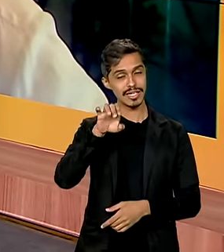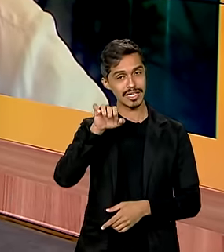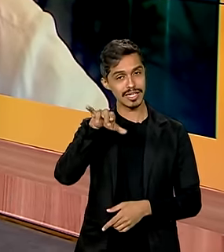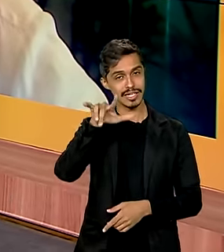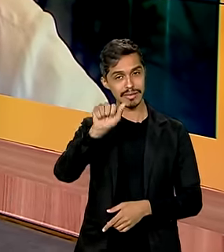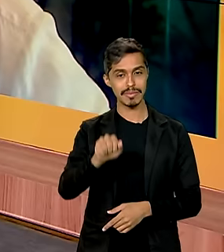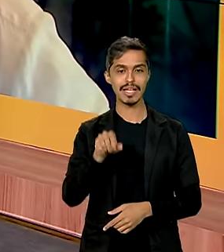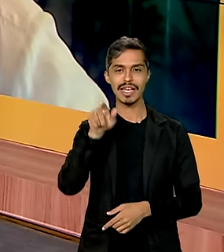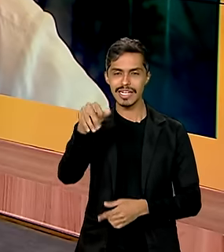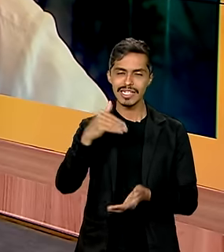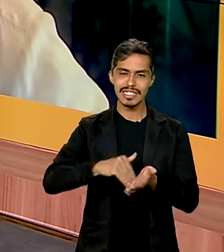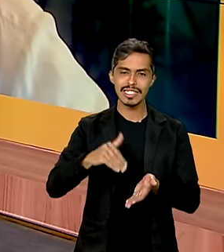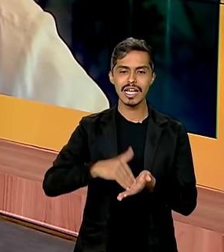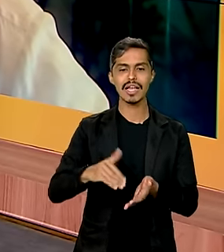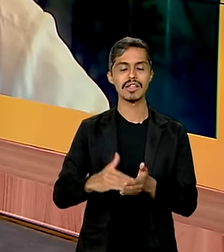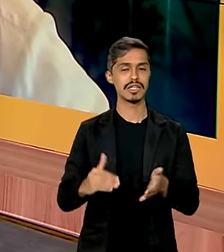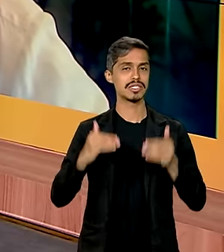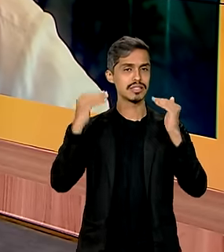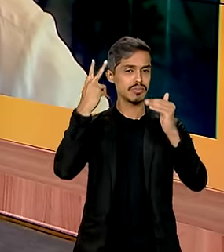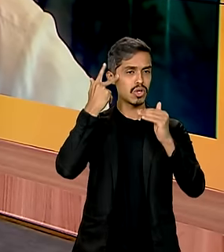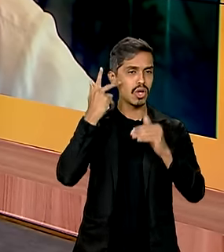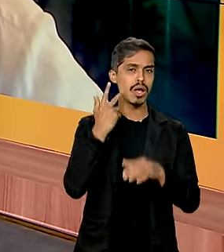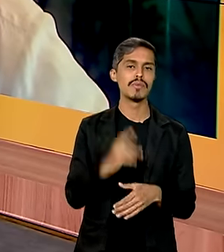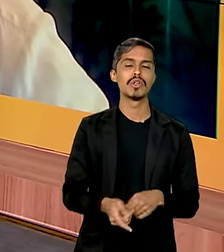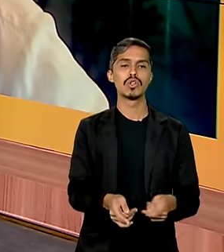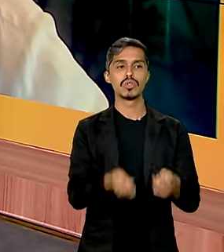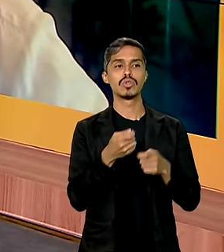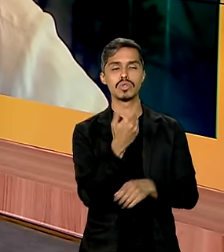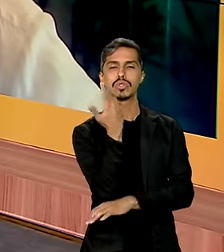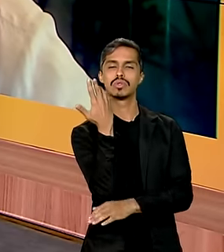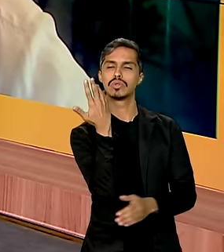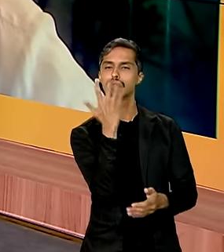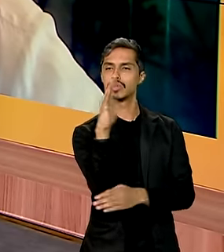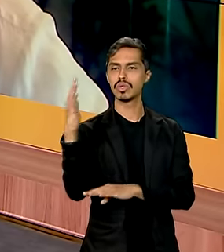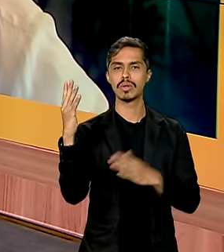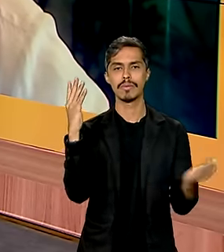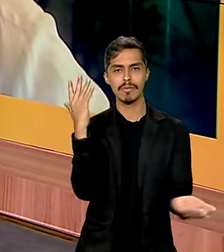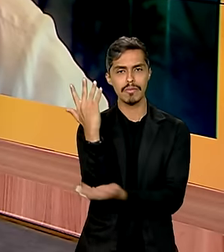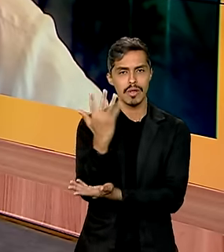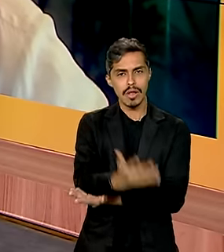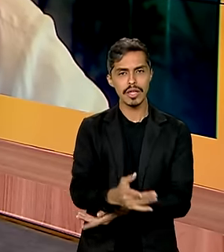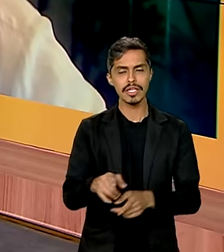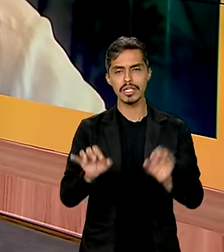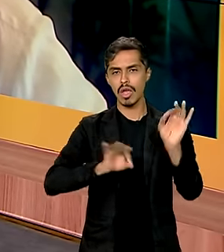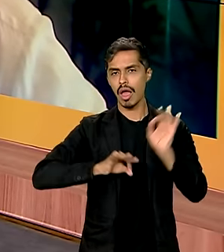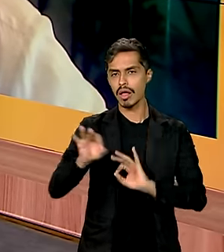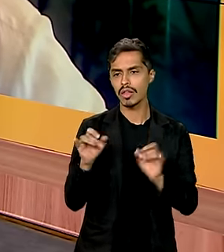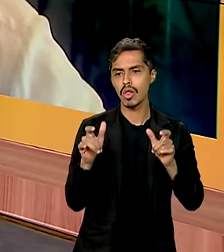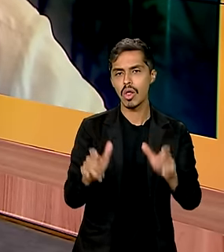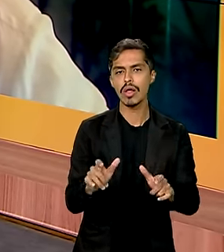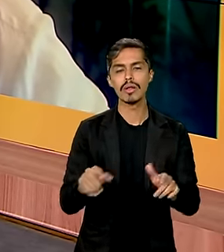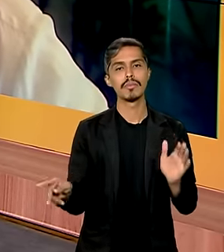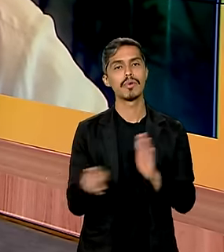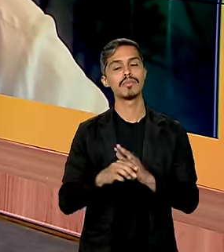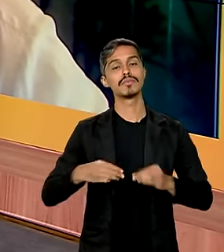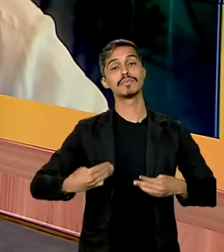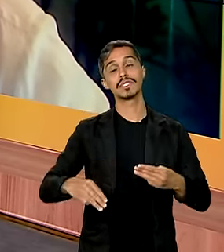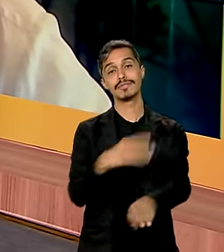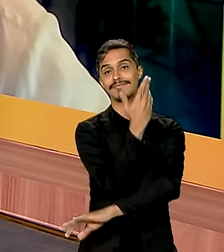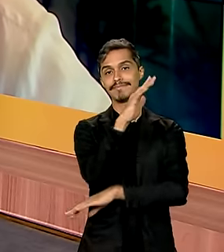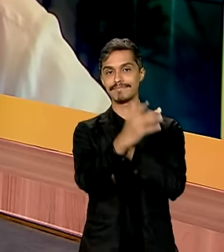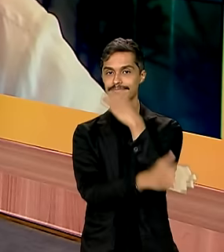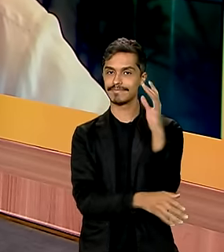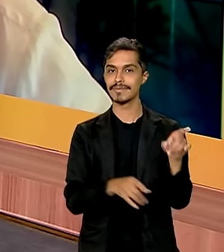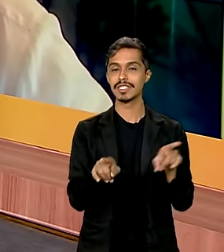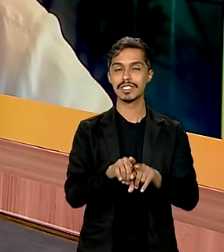ele que é secretário extraordinário de Controle de Desmatamento e Ordenamento Ambiental Territorial do Ministério do Meio